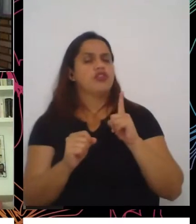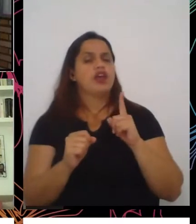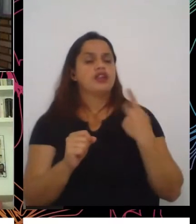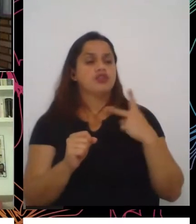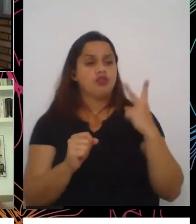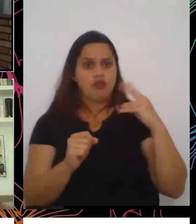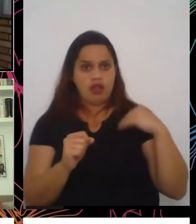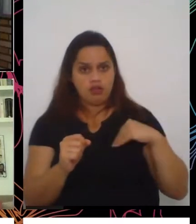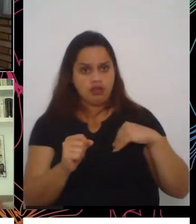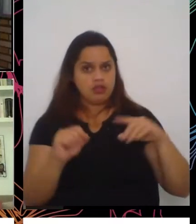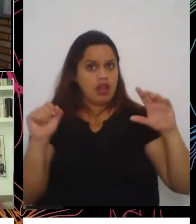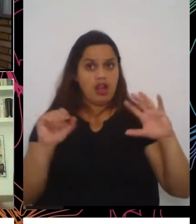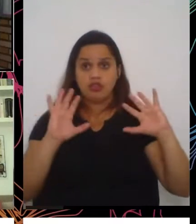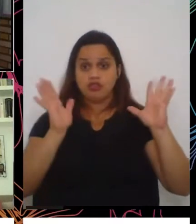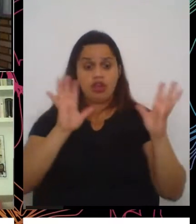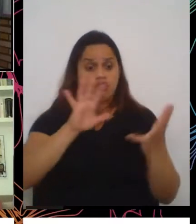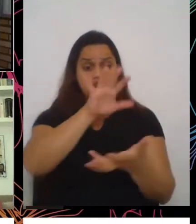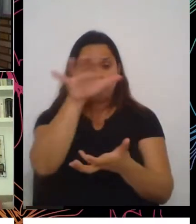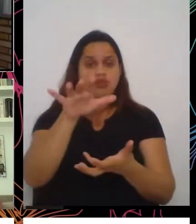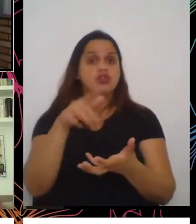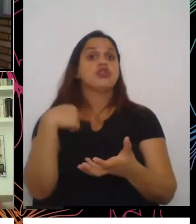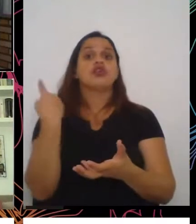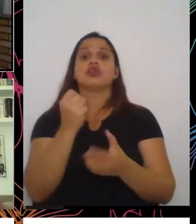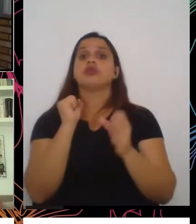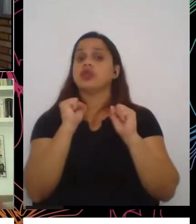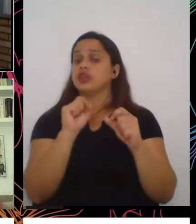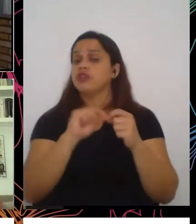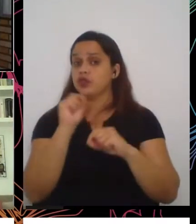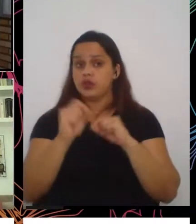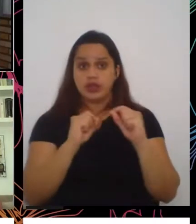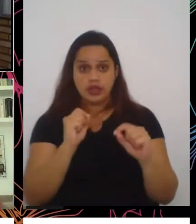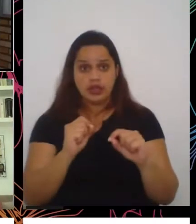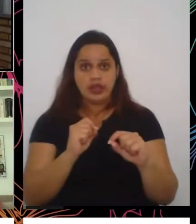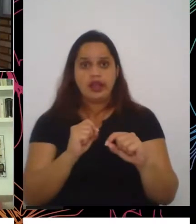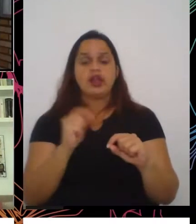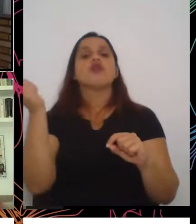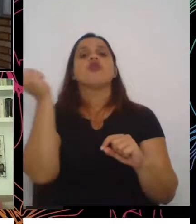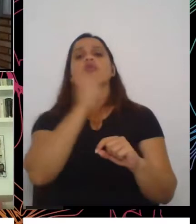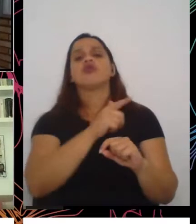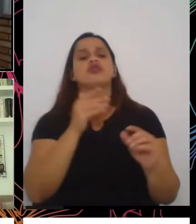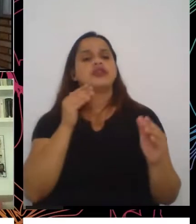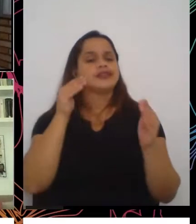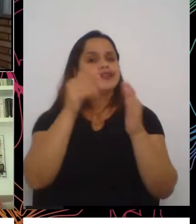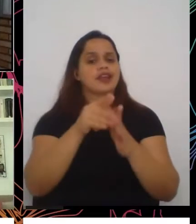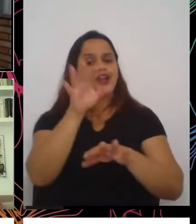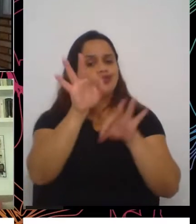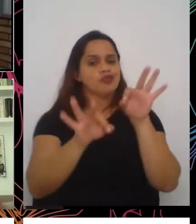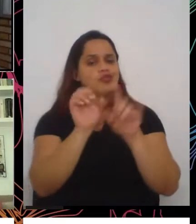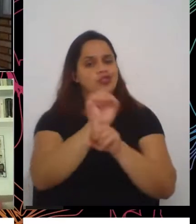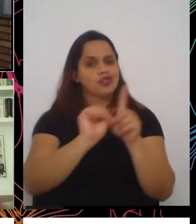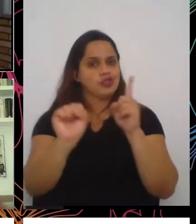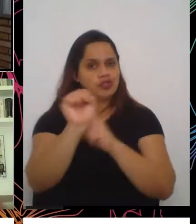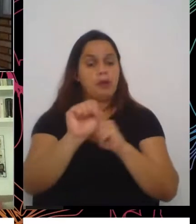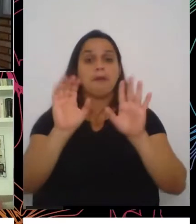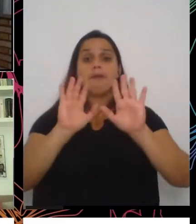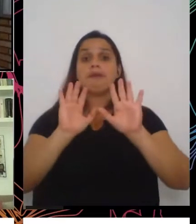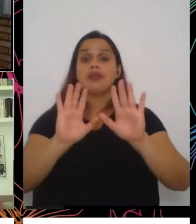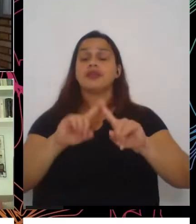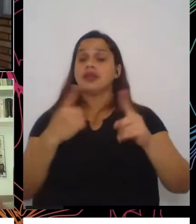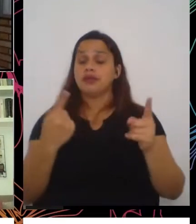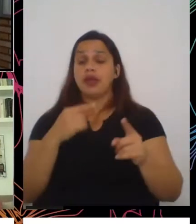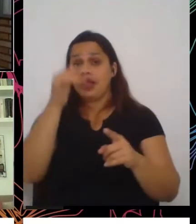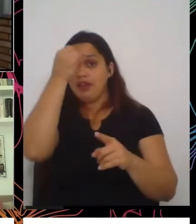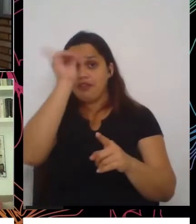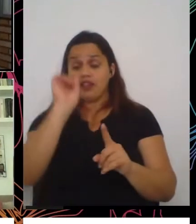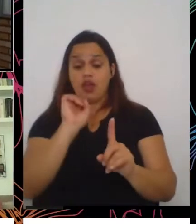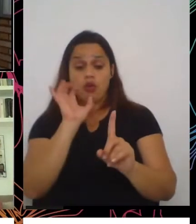nós poderíamos não apenas alcançar a justiça social, mas também evitar que o impacto em momentos